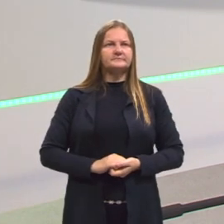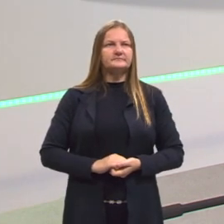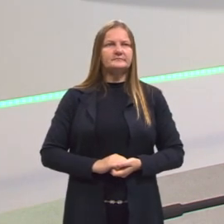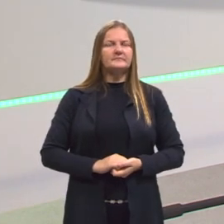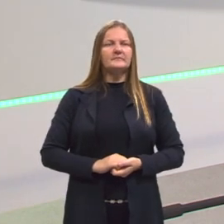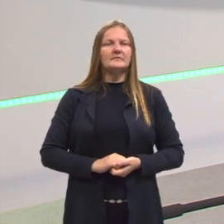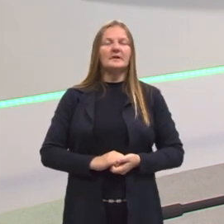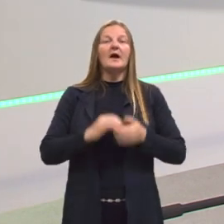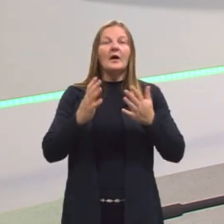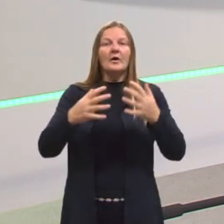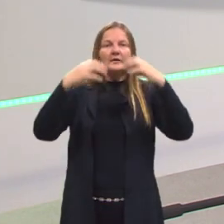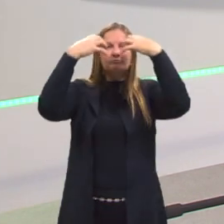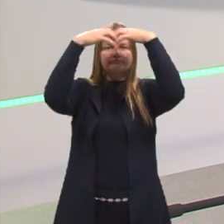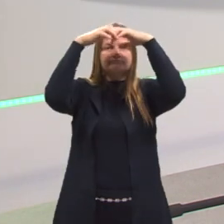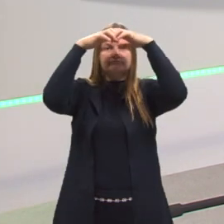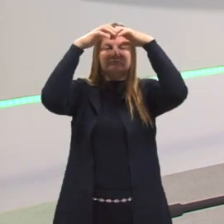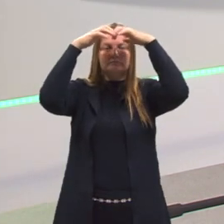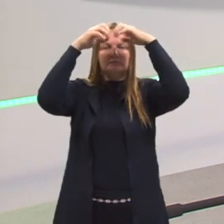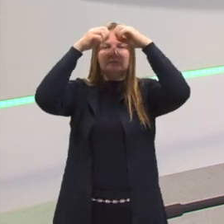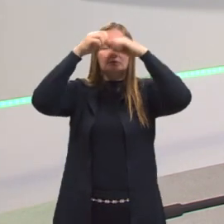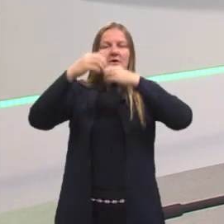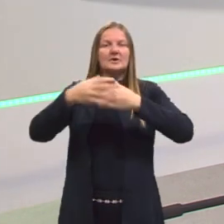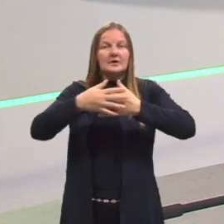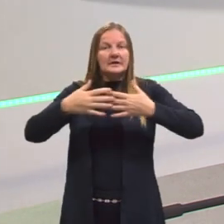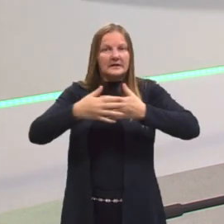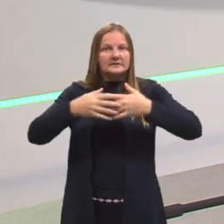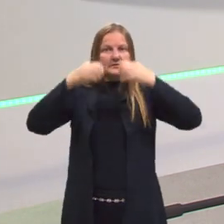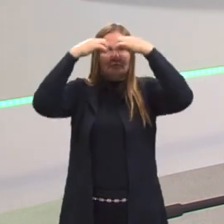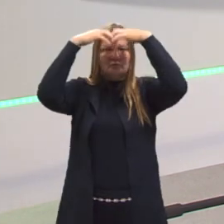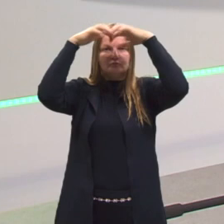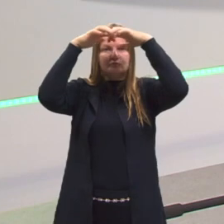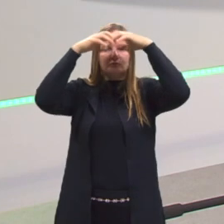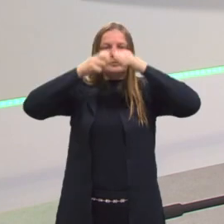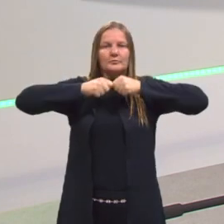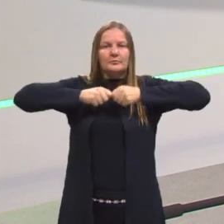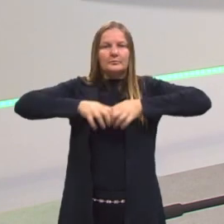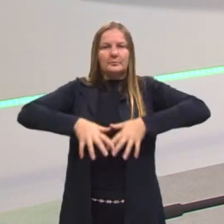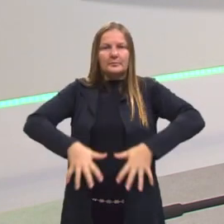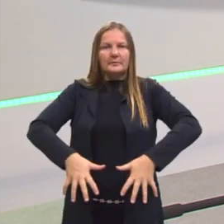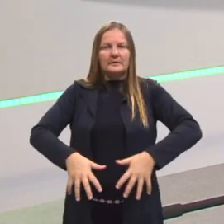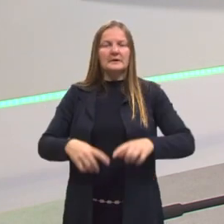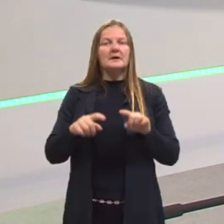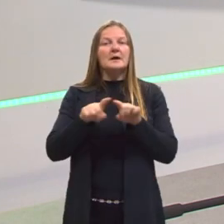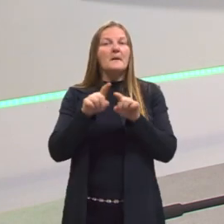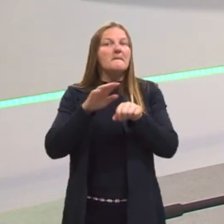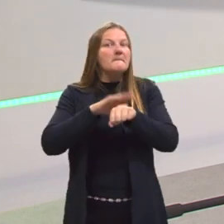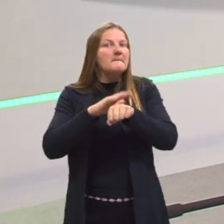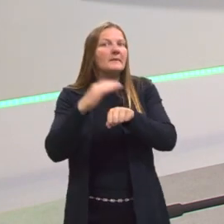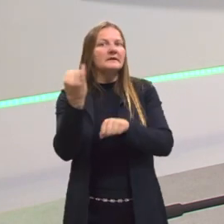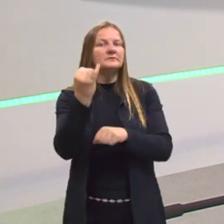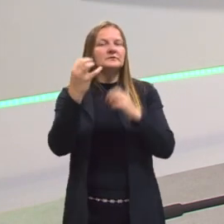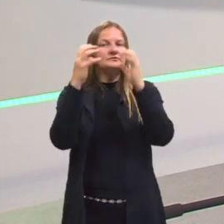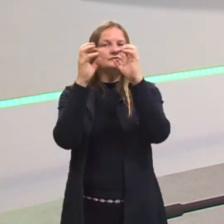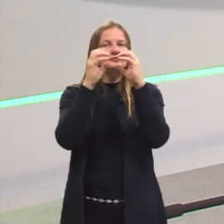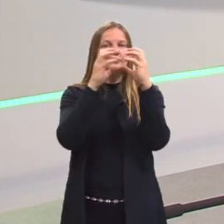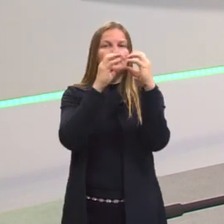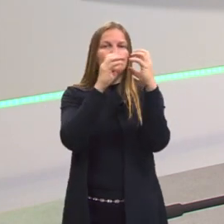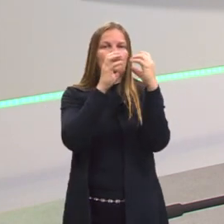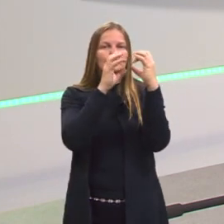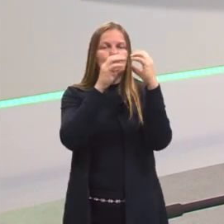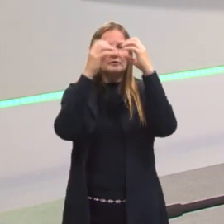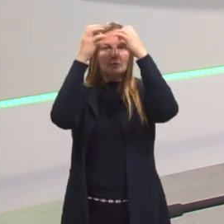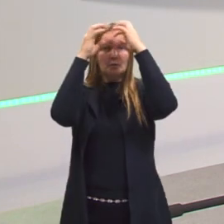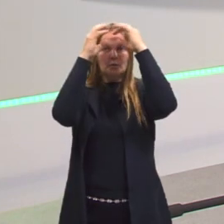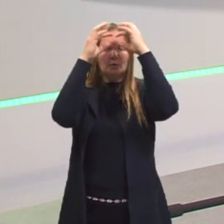Tecido nervoso. O tecido nervoso, então, é constituído por células, principalmente os neurônios e as